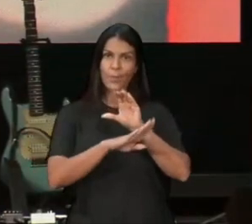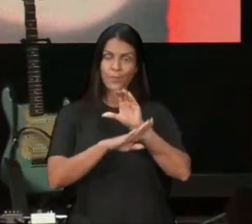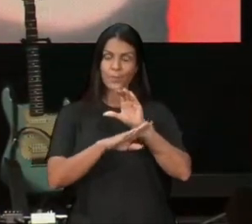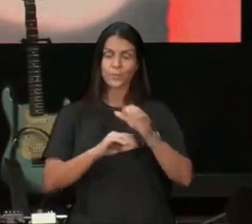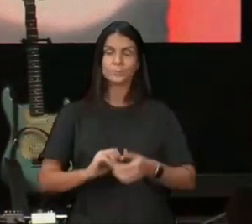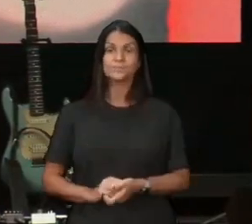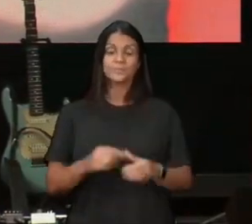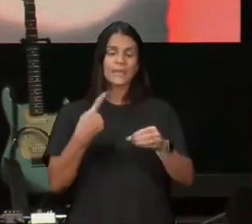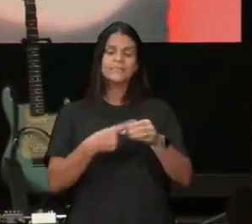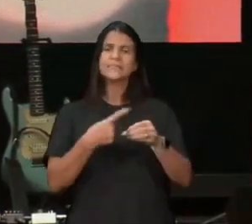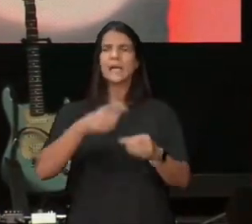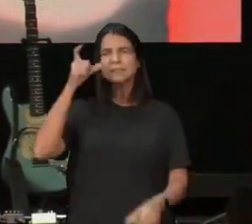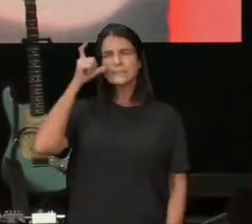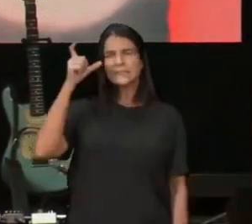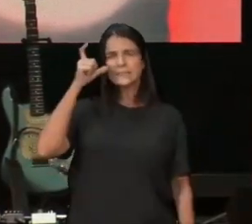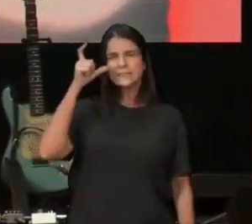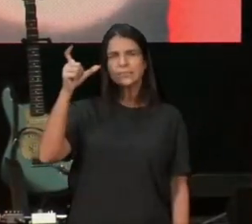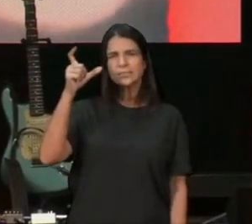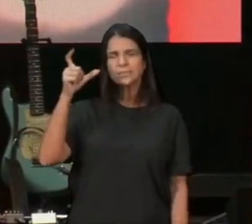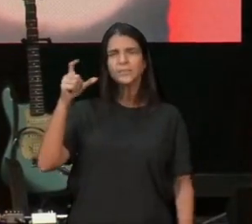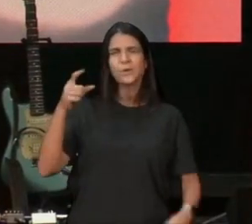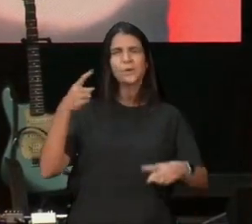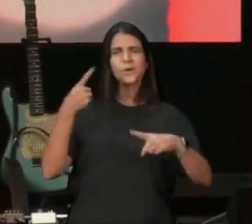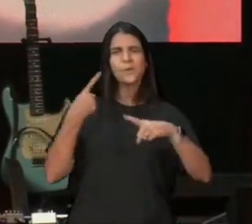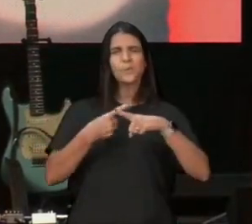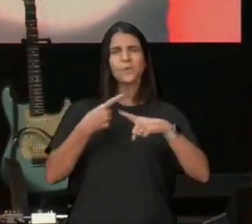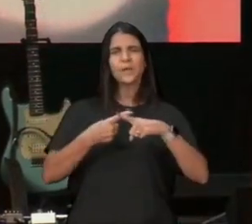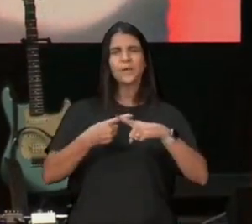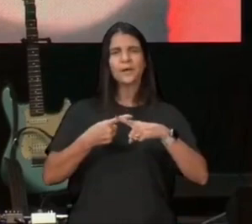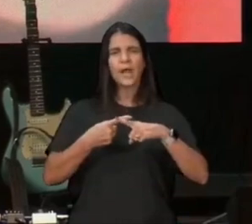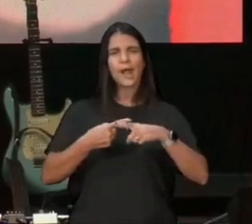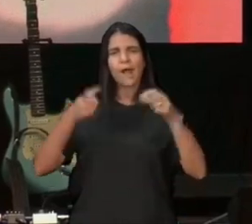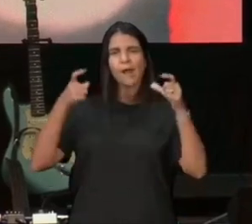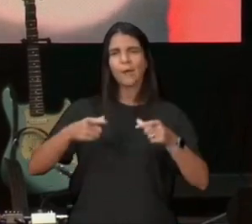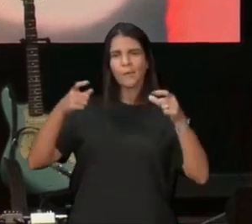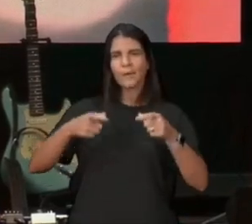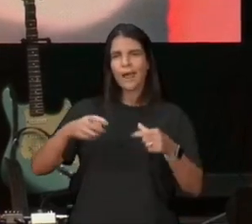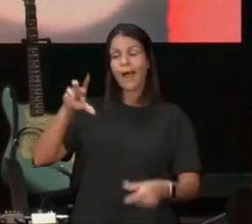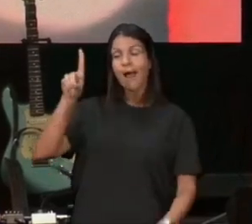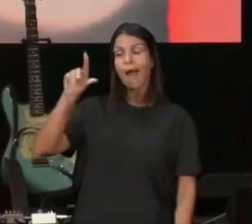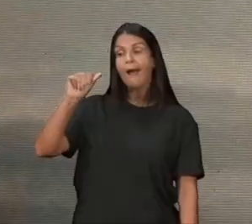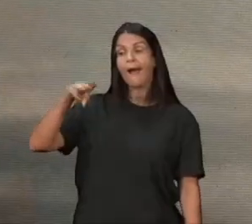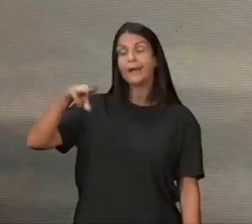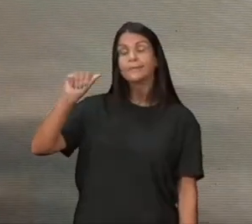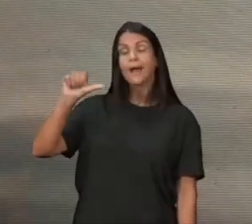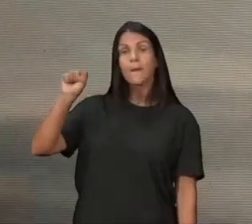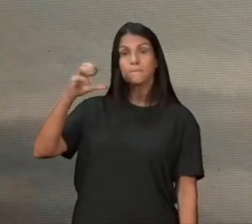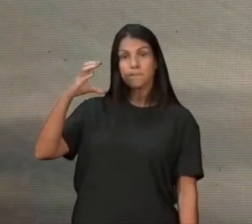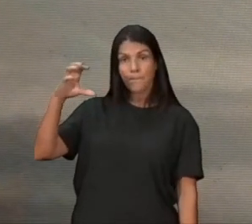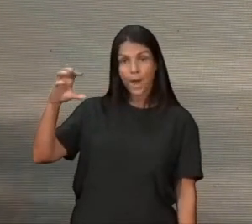porque entre Damasco na Síria, e o Mediterrâneo, o caminho passava para o Cafarnaum,